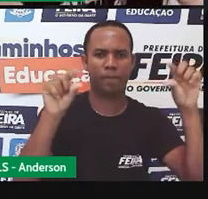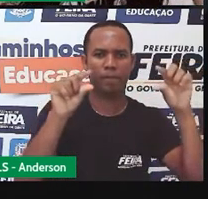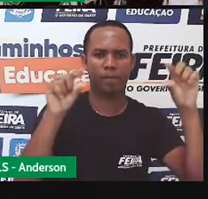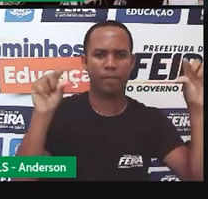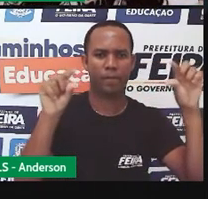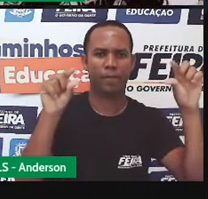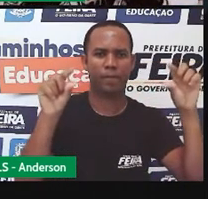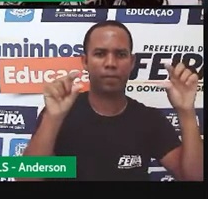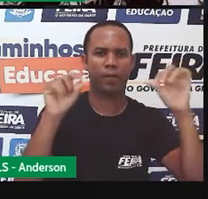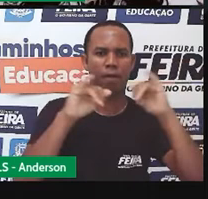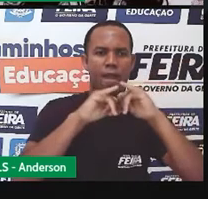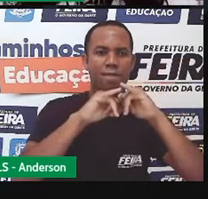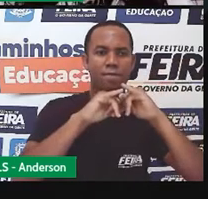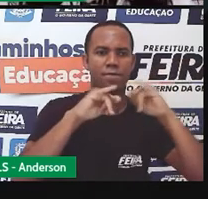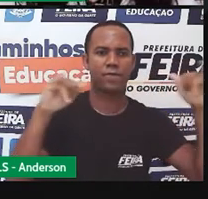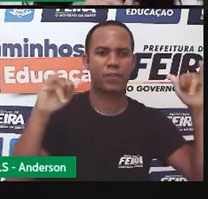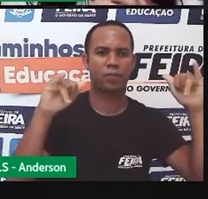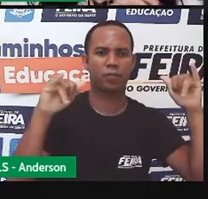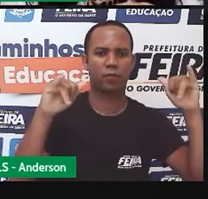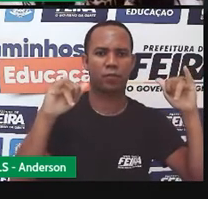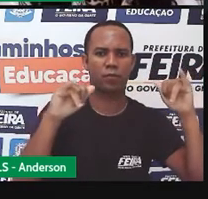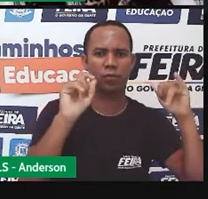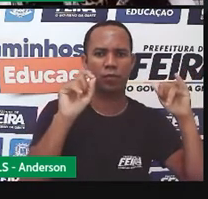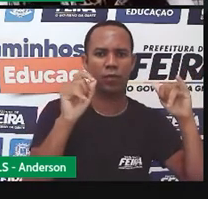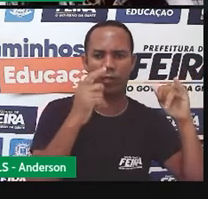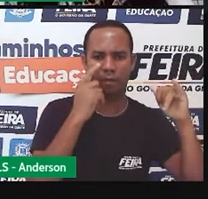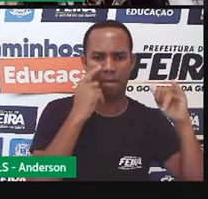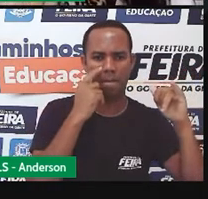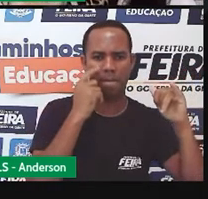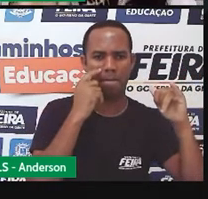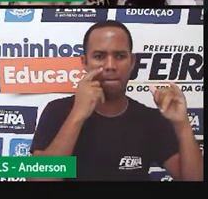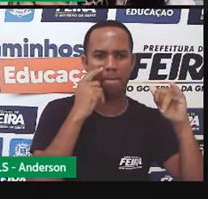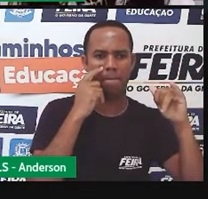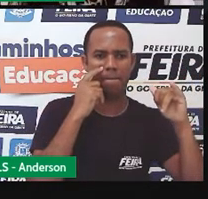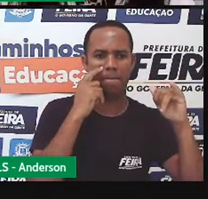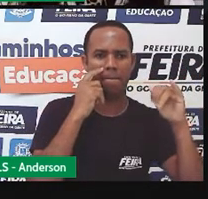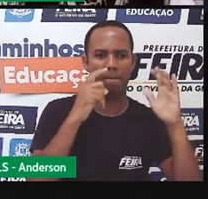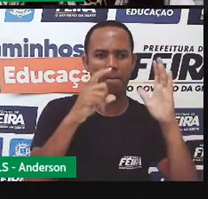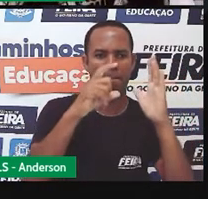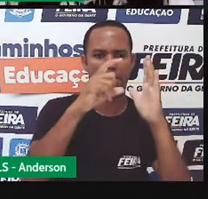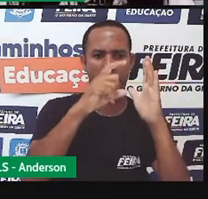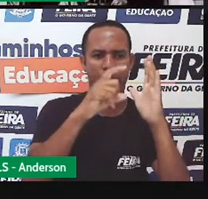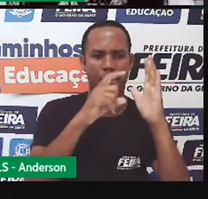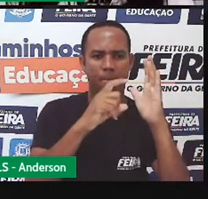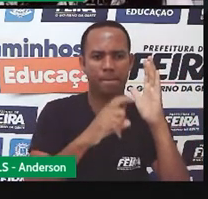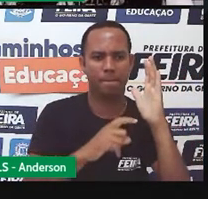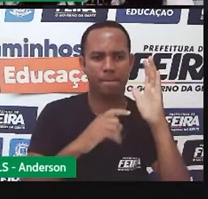a manchete. O texto abaixo, com letras menores,